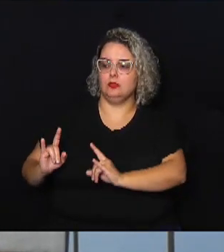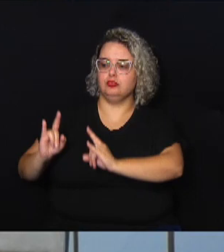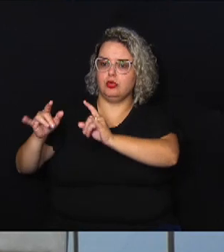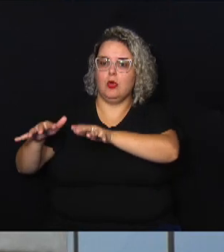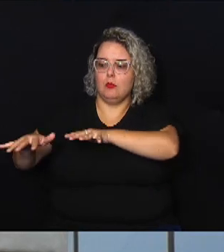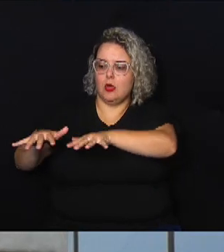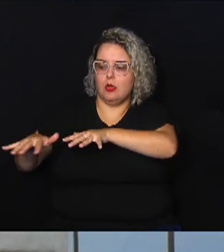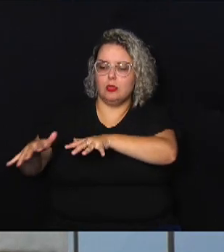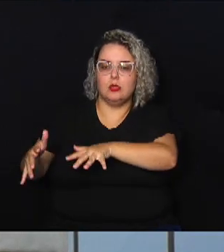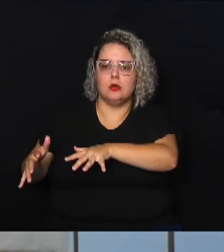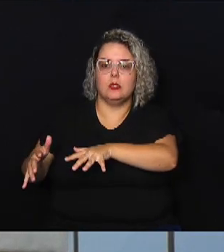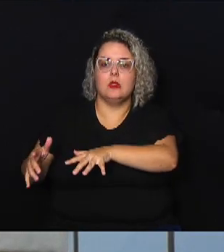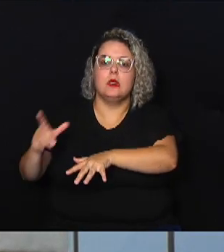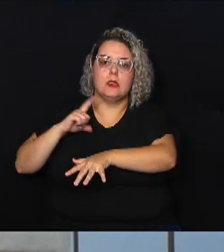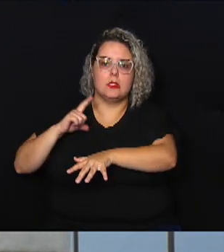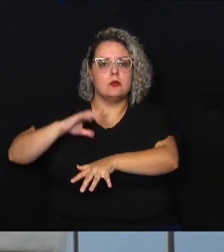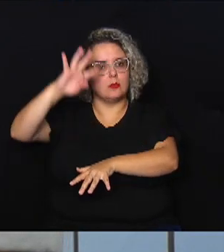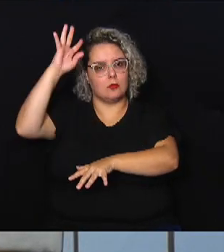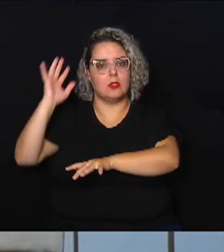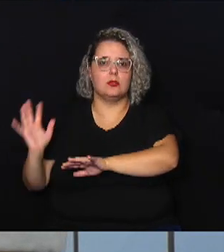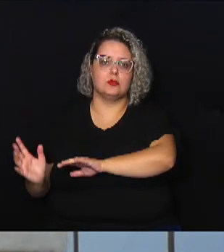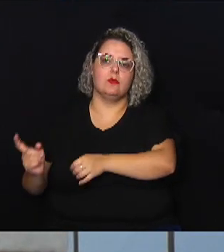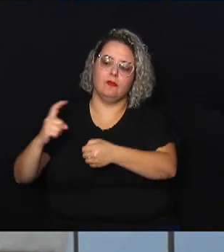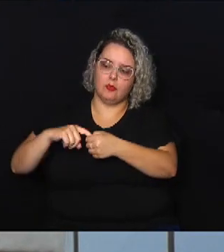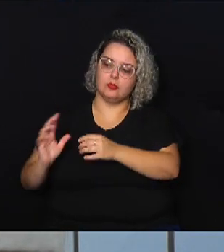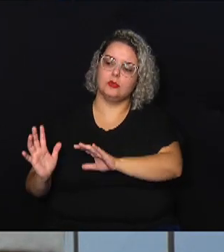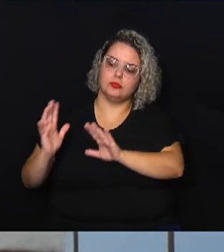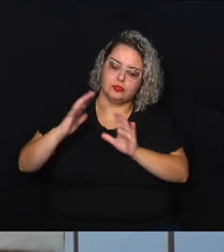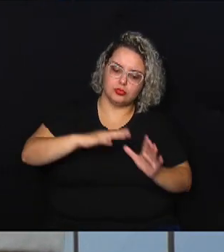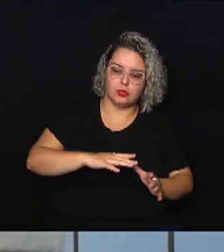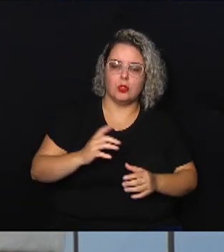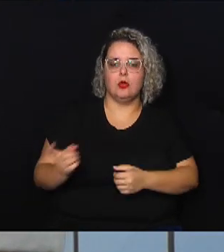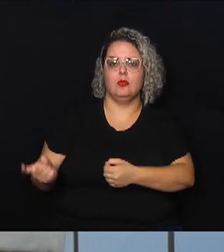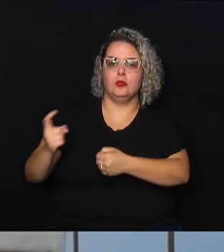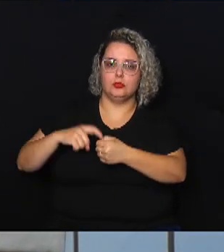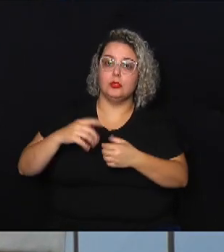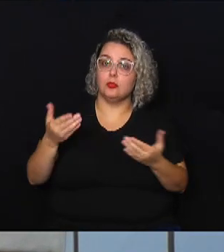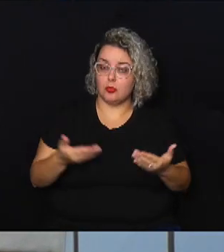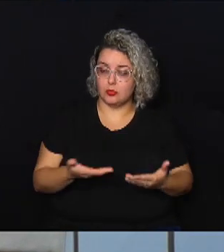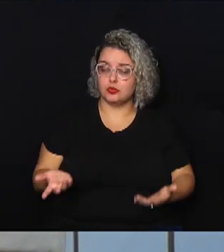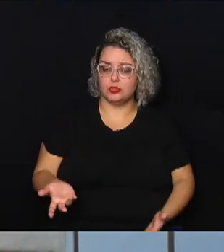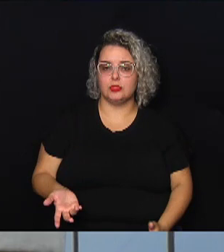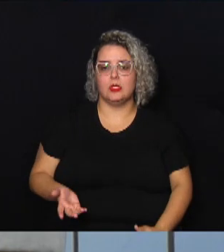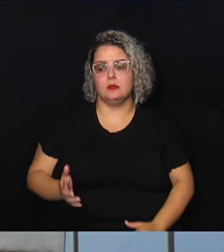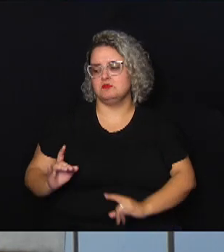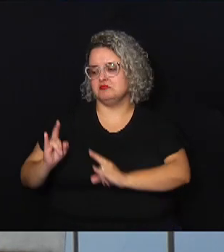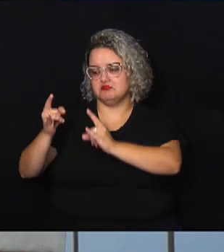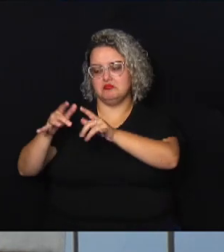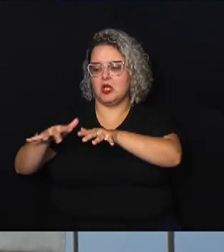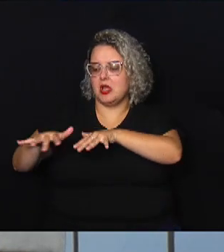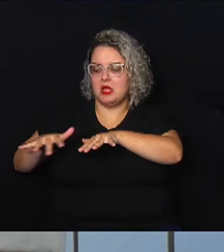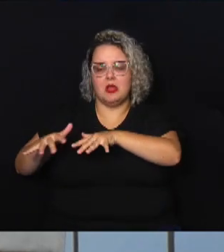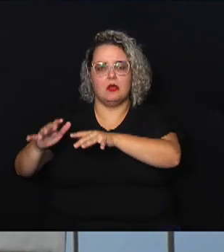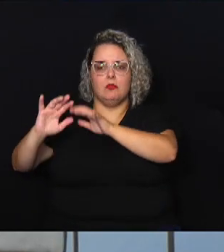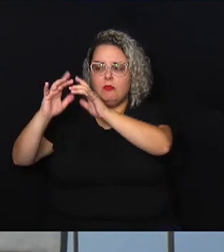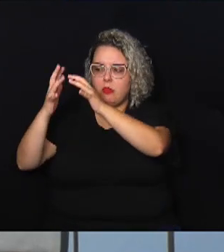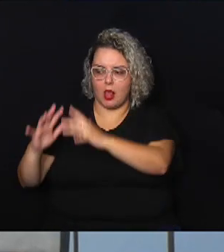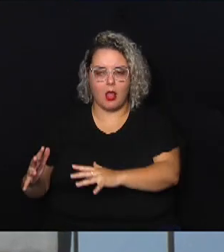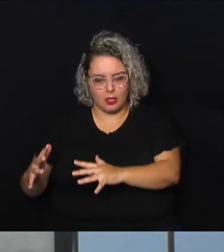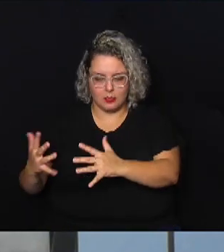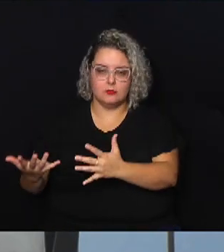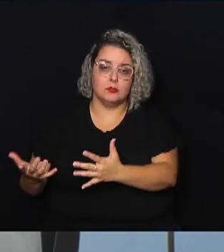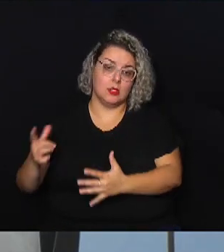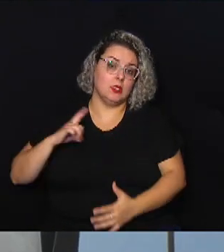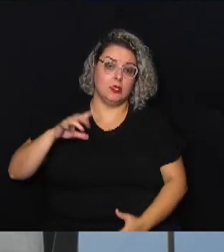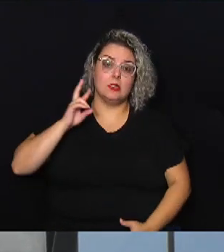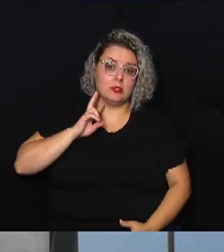para o Brasil. É uma ocorrência que, por exemplo, foi um terremoto, ou por outro motivo, uma edificação, ela vem à ruína e há